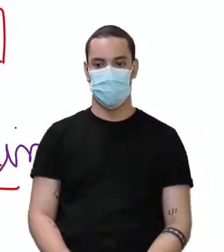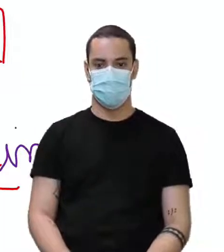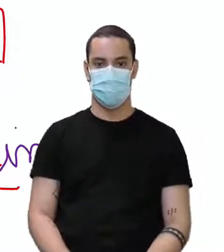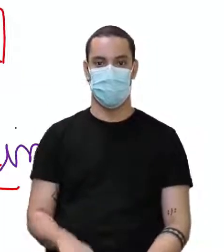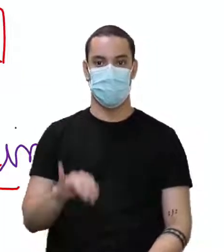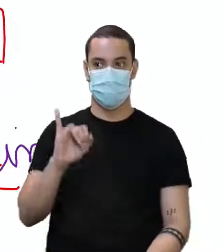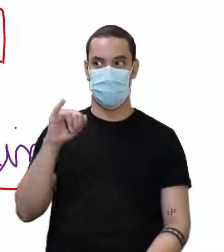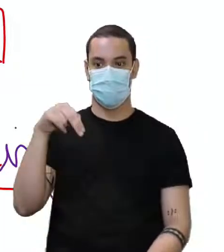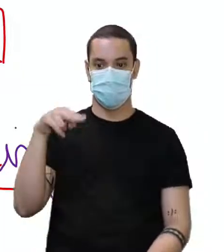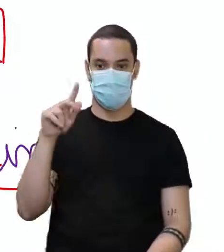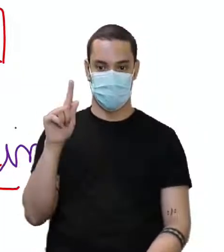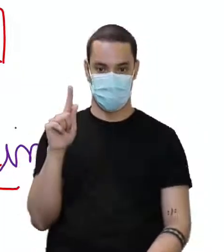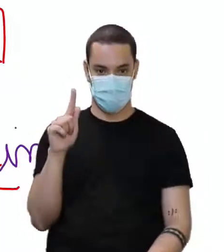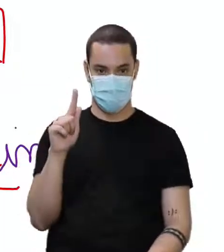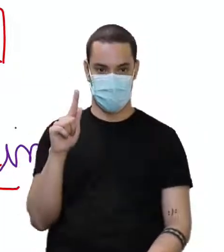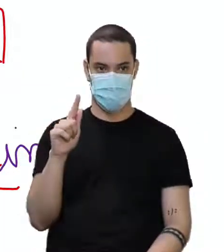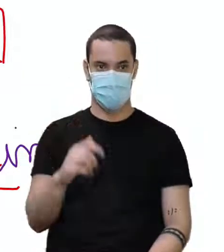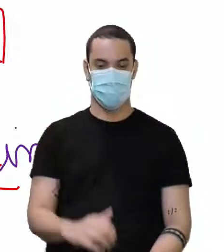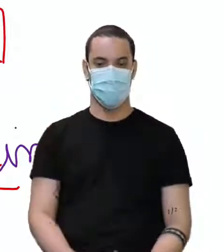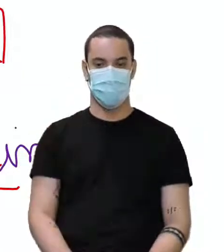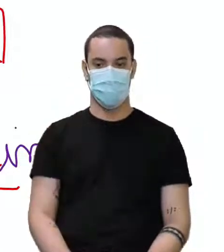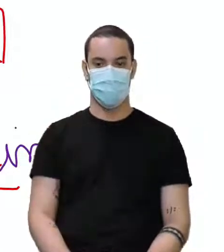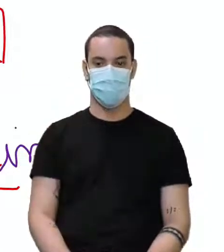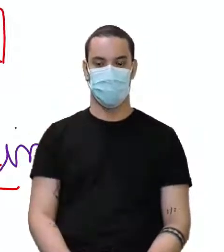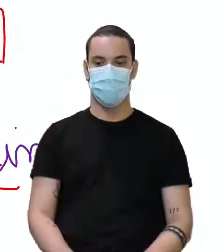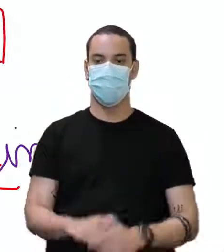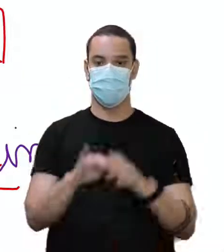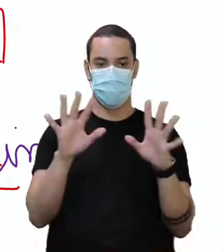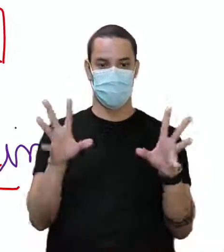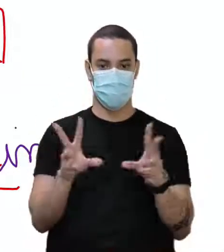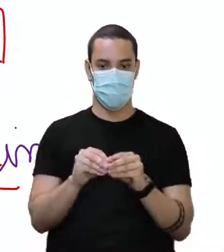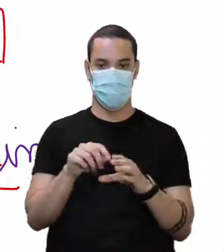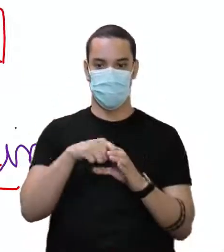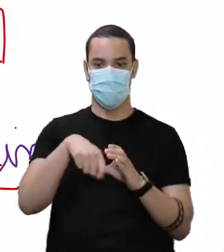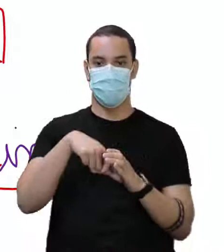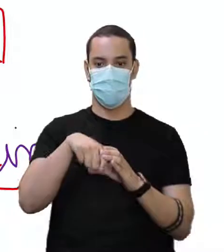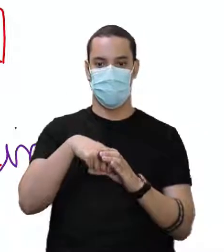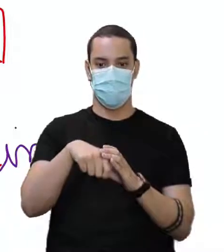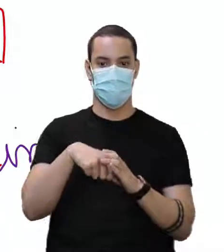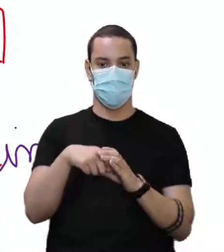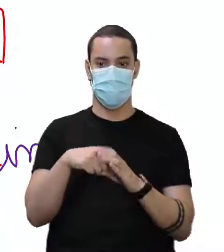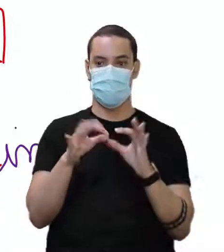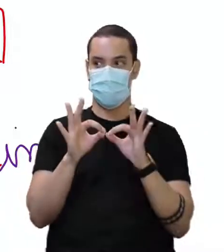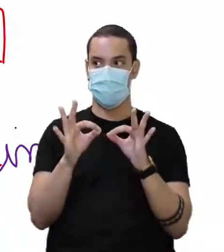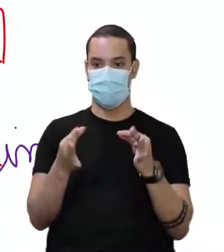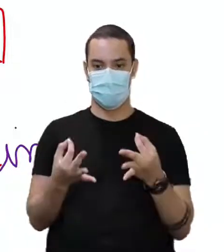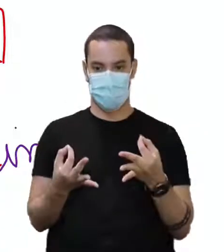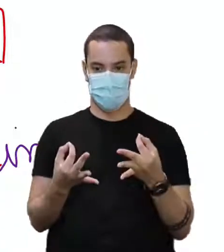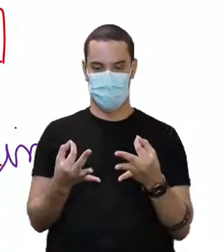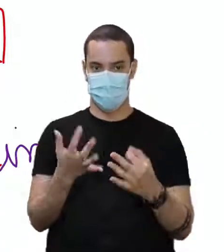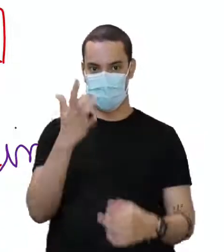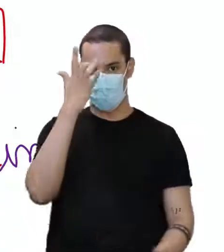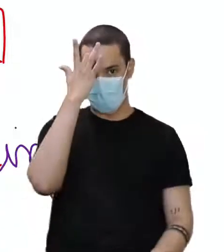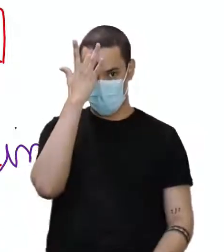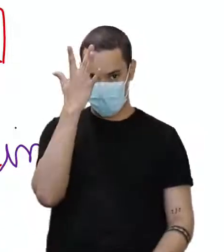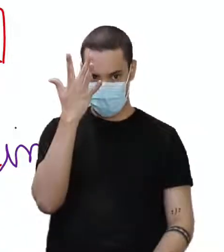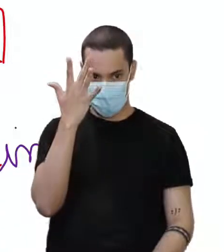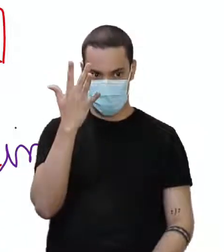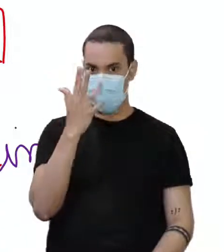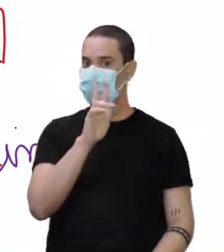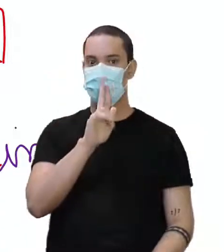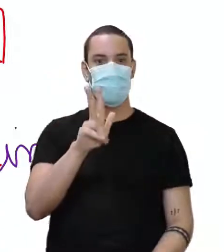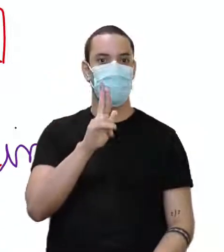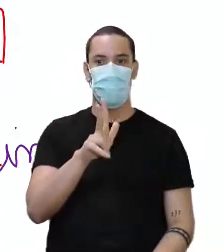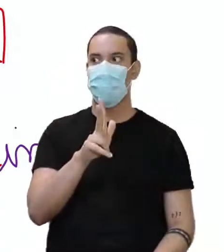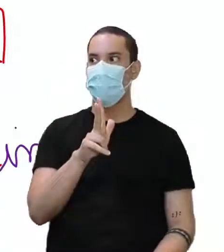meu verbo. Pá, fechei. E aí ele de cozinhar ficou cozinhando. Bem simples, bem fácil. Não é nada